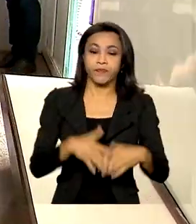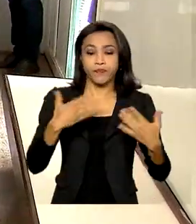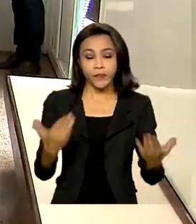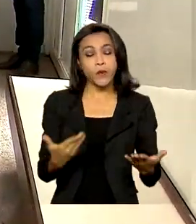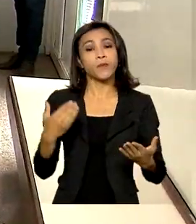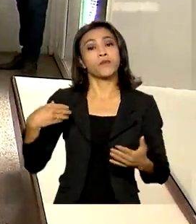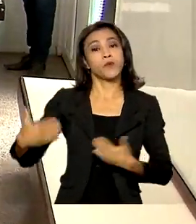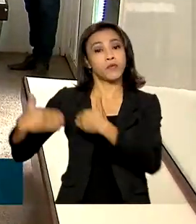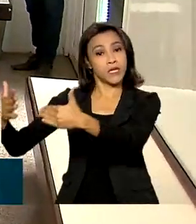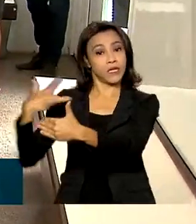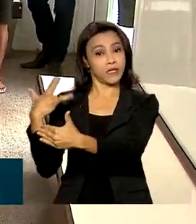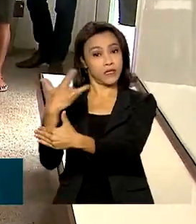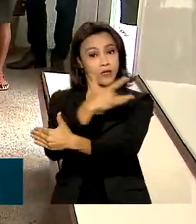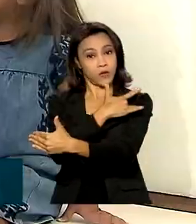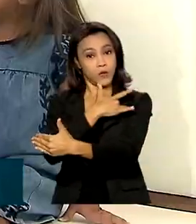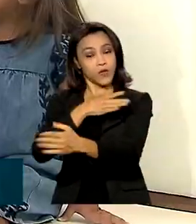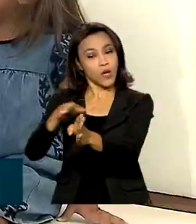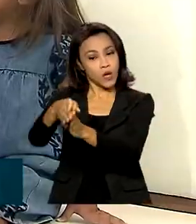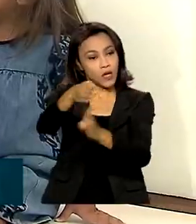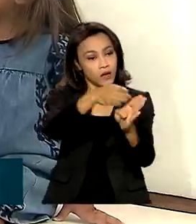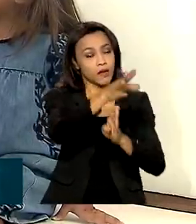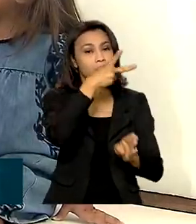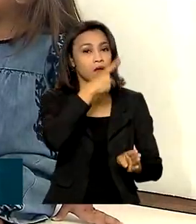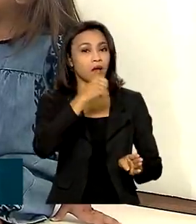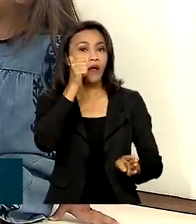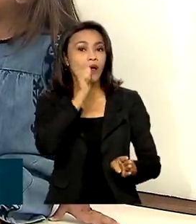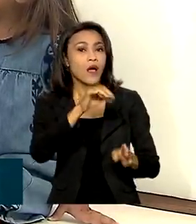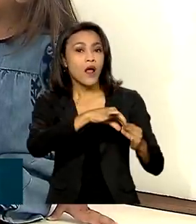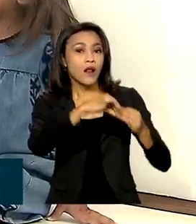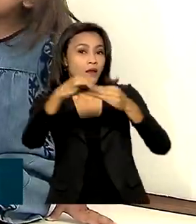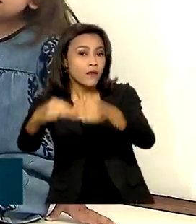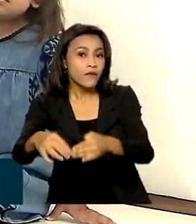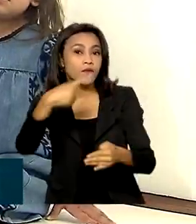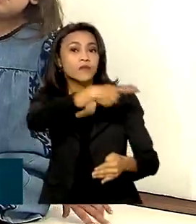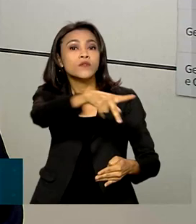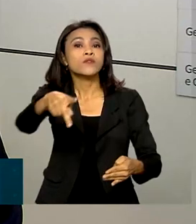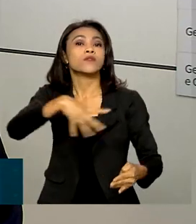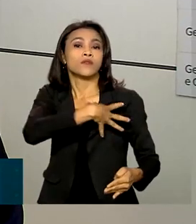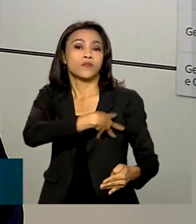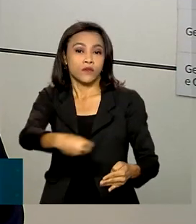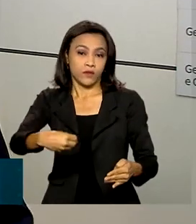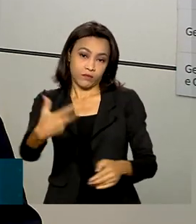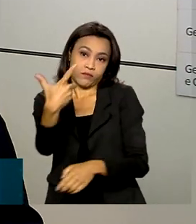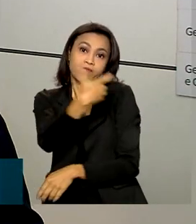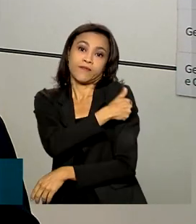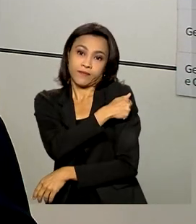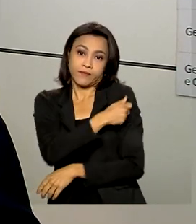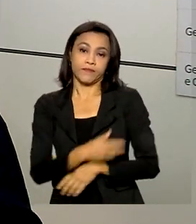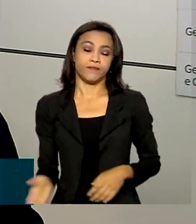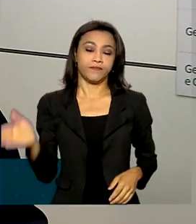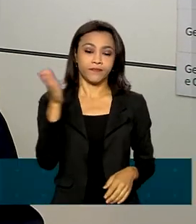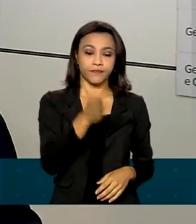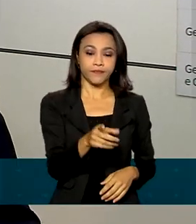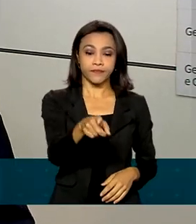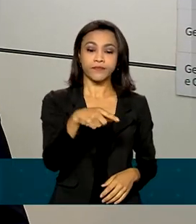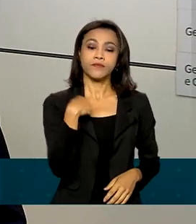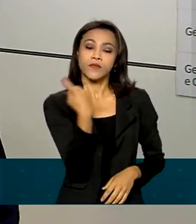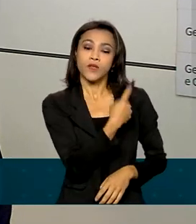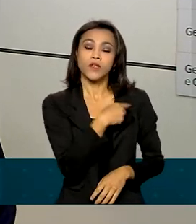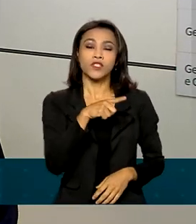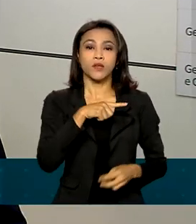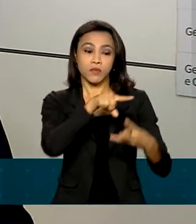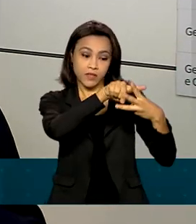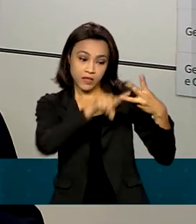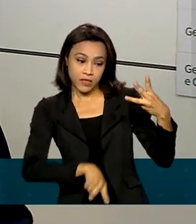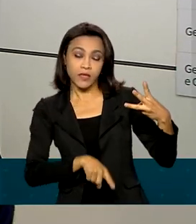da Saúde orienta os pais a levarem os filhos para vacinar. Nós temos disponíveis a chamada vacina tripse